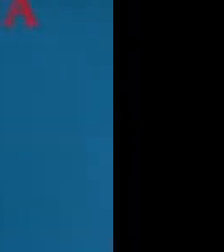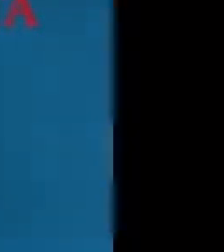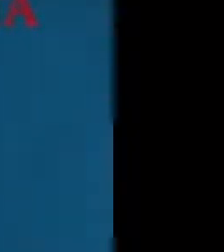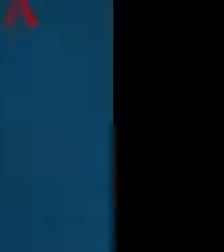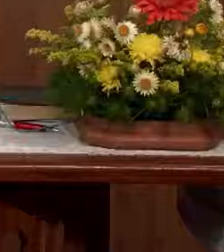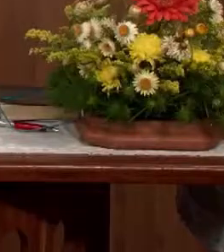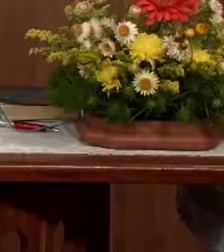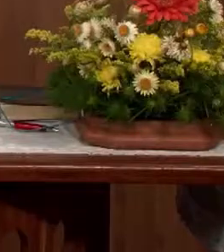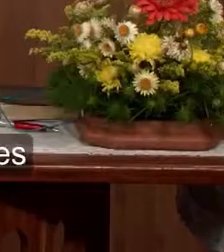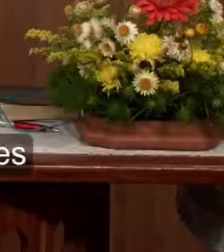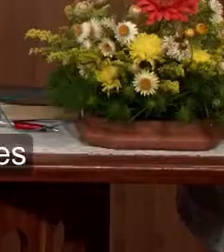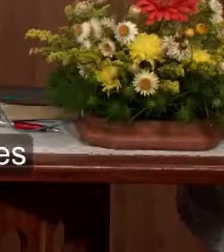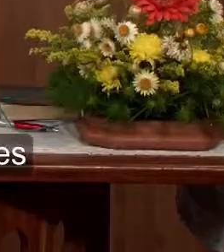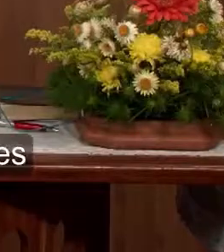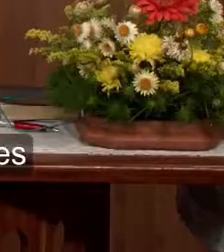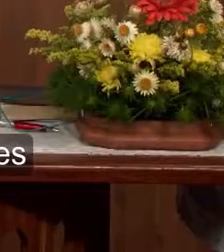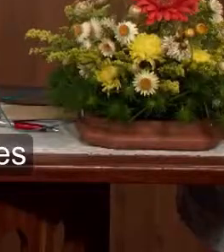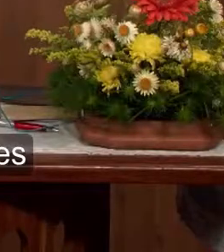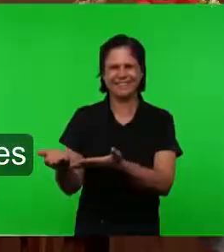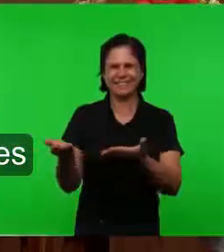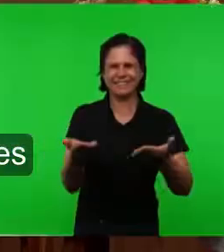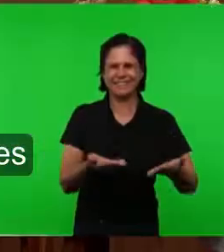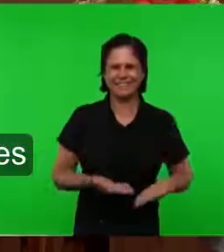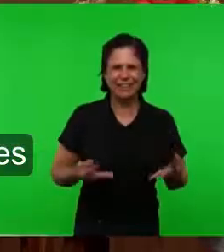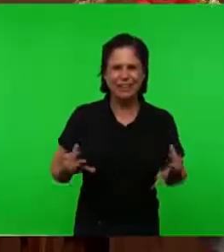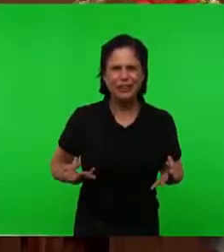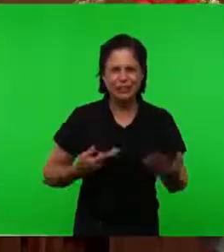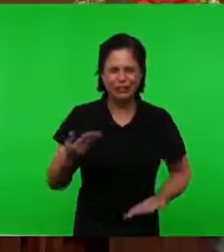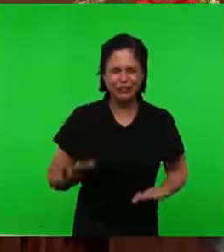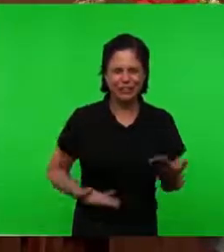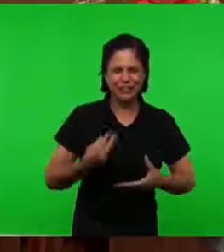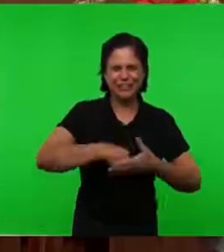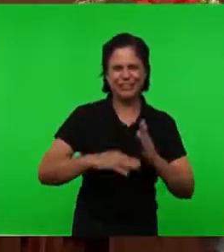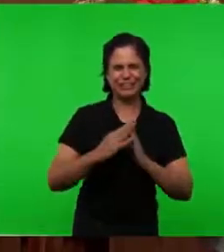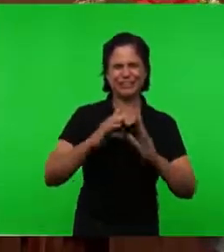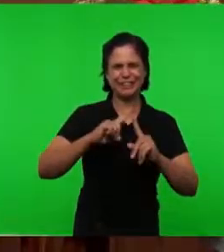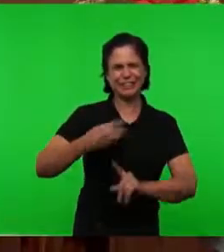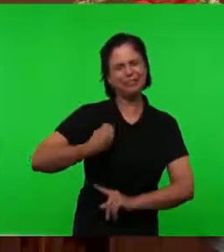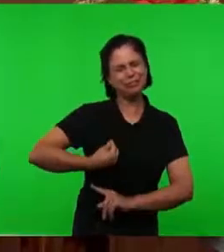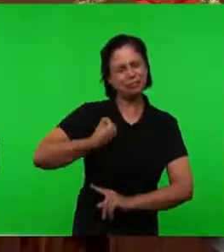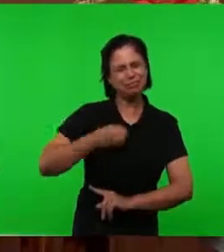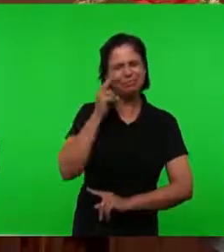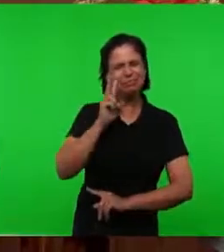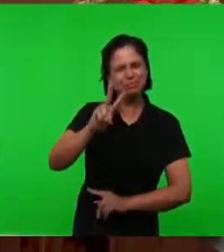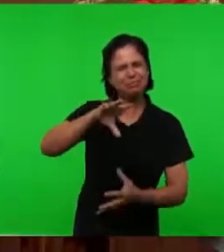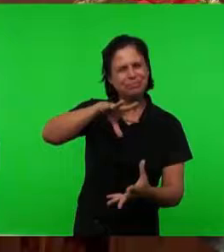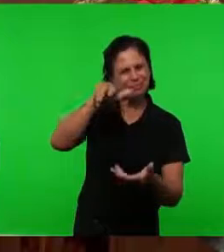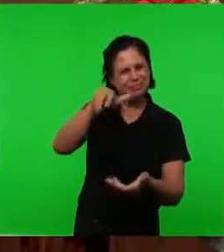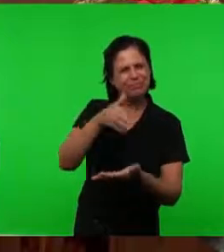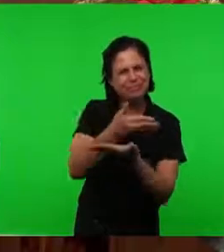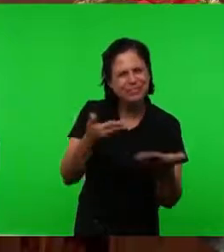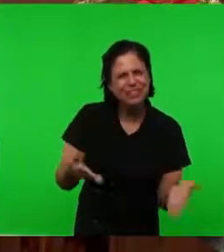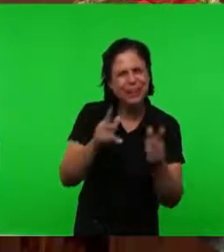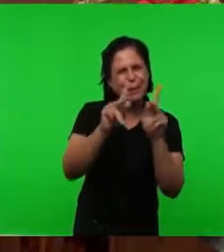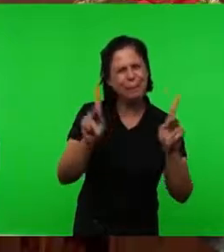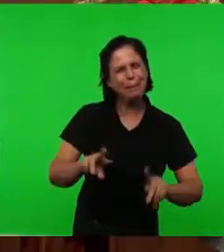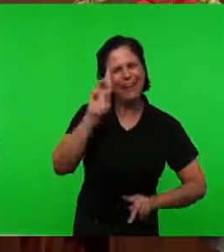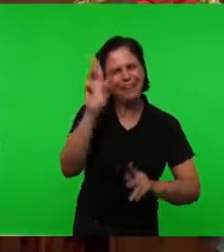Nós queremos cumprimentar os irmãos das igrejas que estão recebendo esta transmissão com a paz do Senhor Jesus